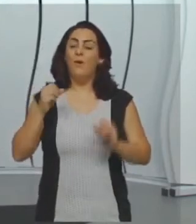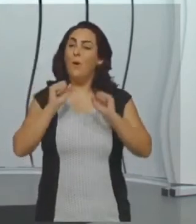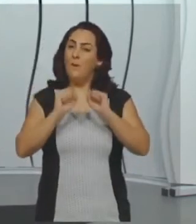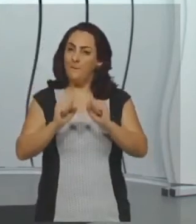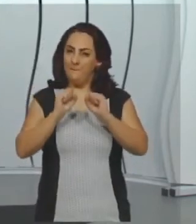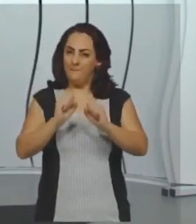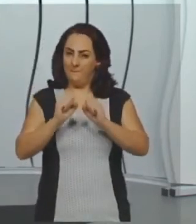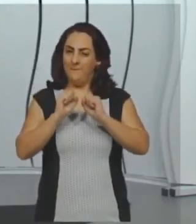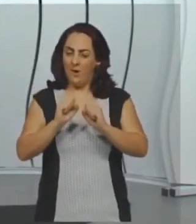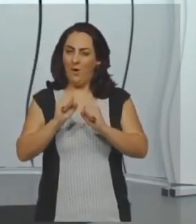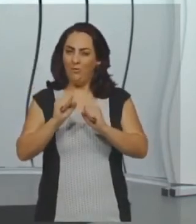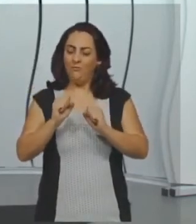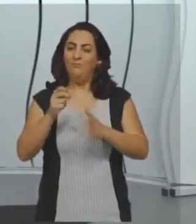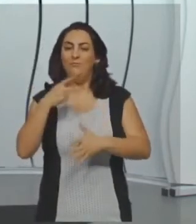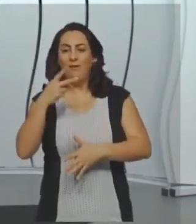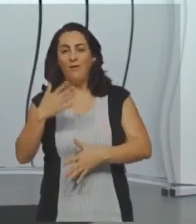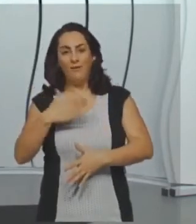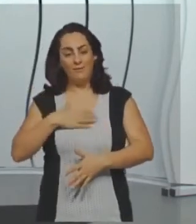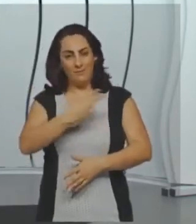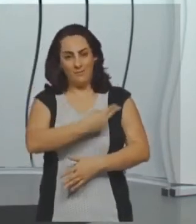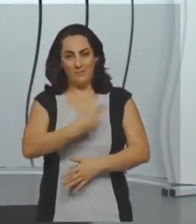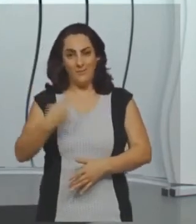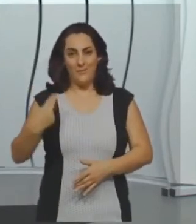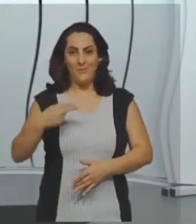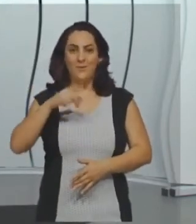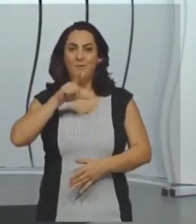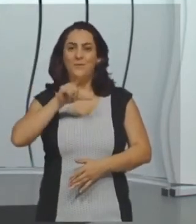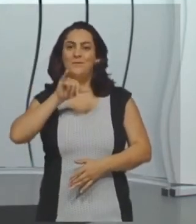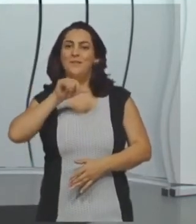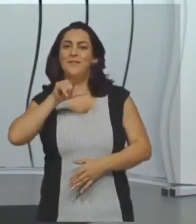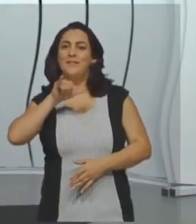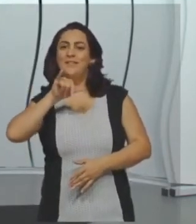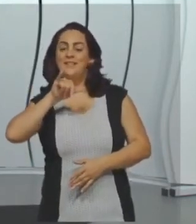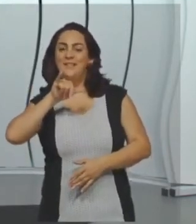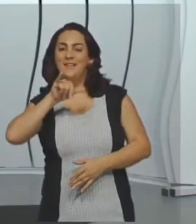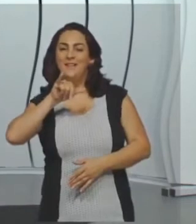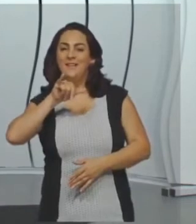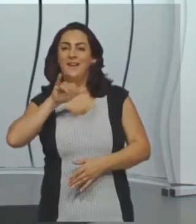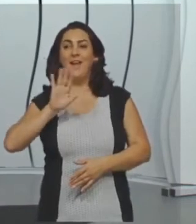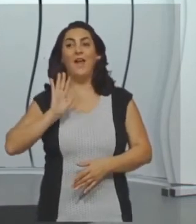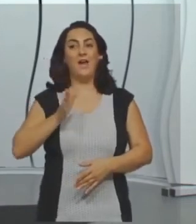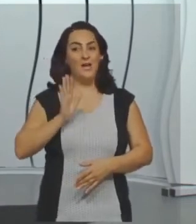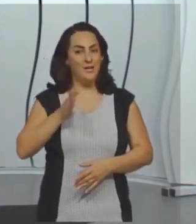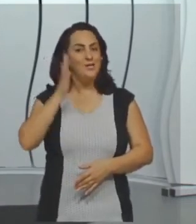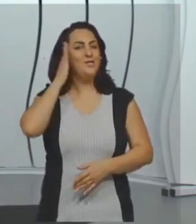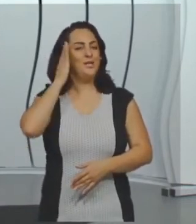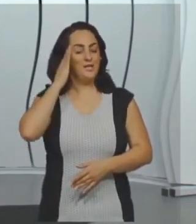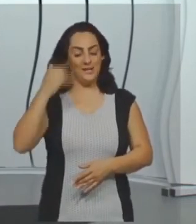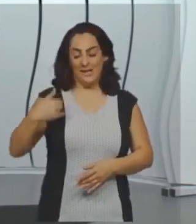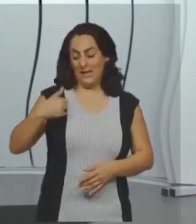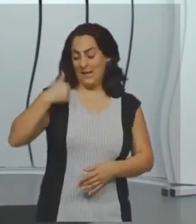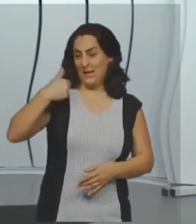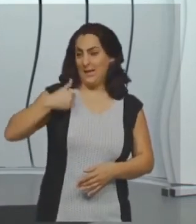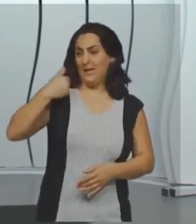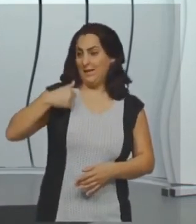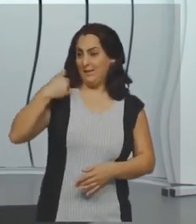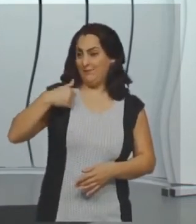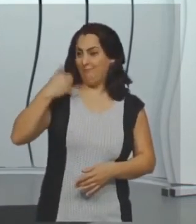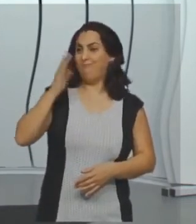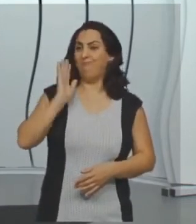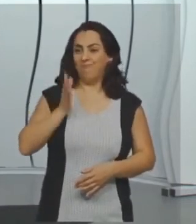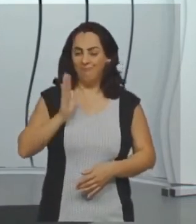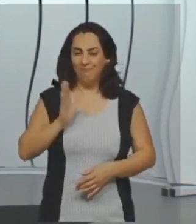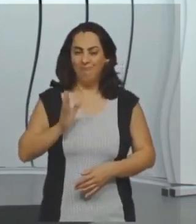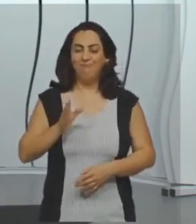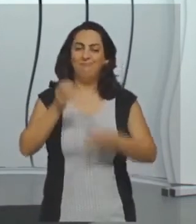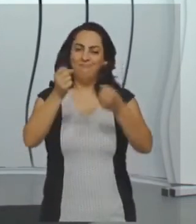professora Lili, já descobriram até a minha idade na nossa última aula, e a aula de hoje está